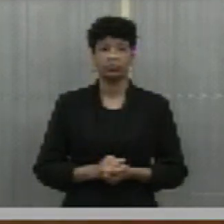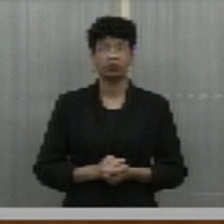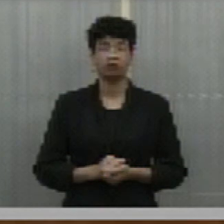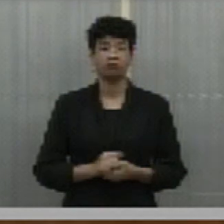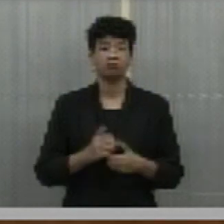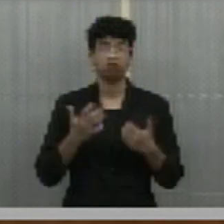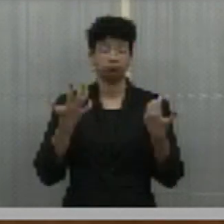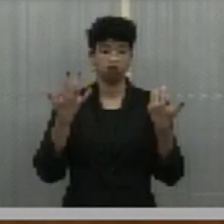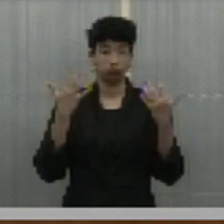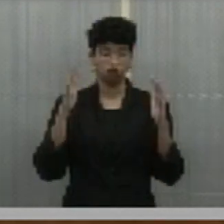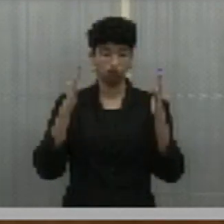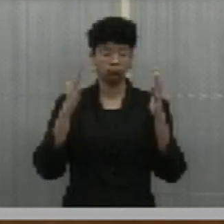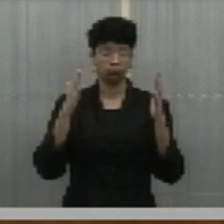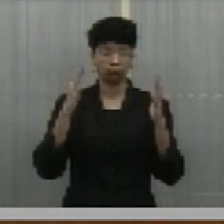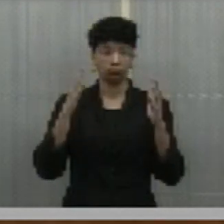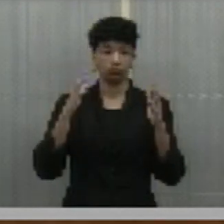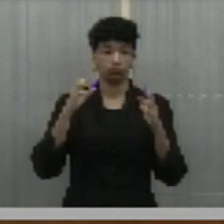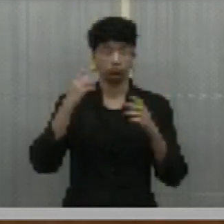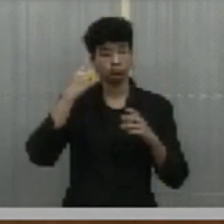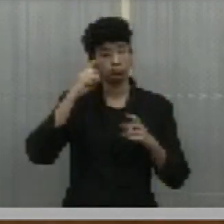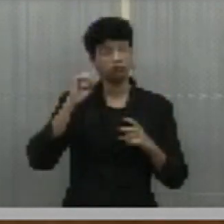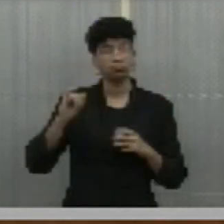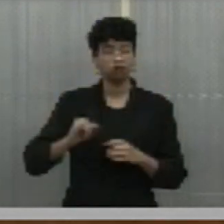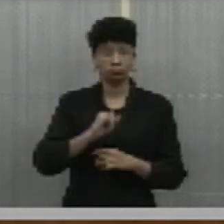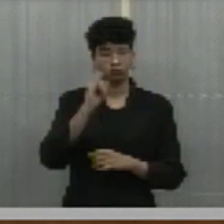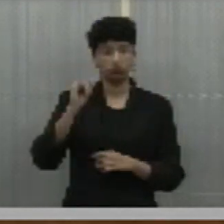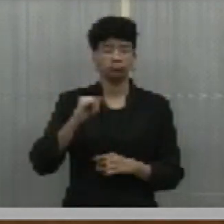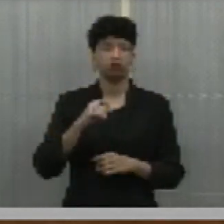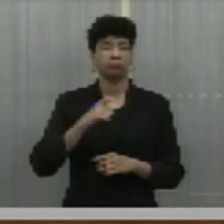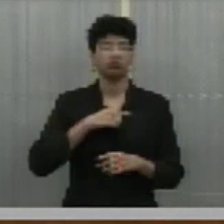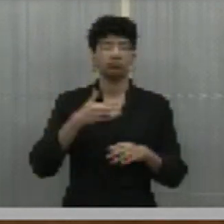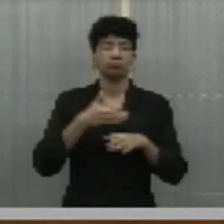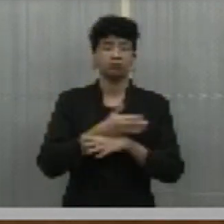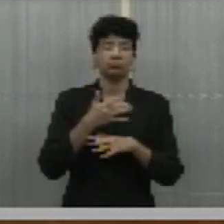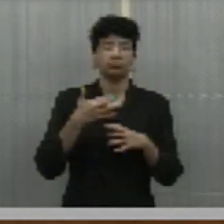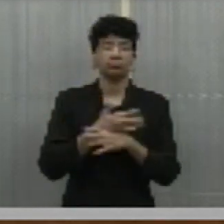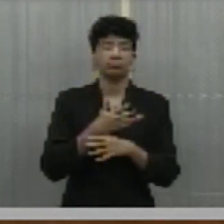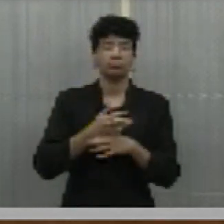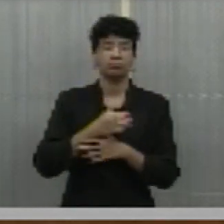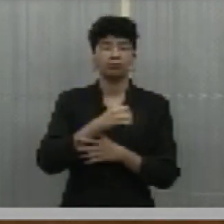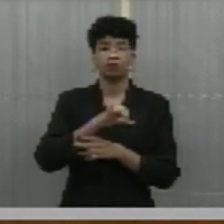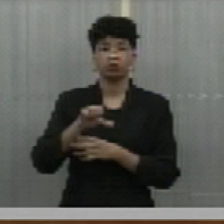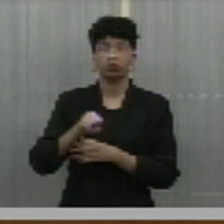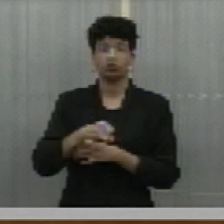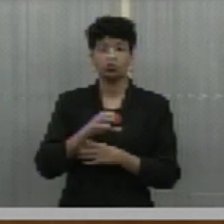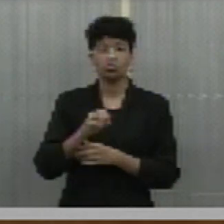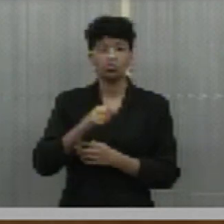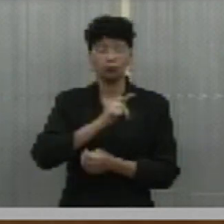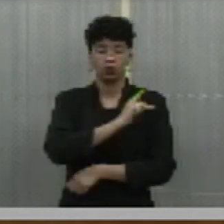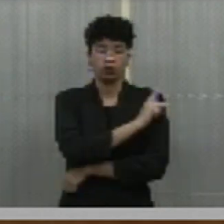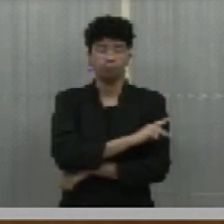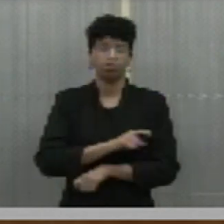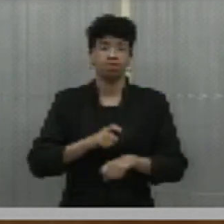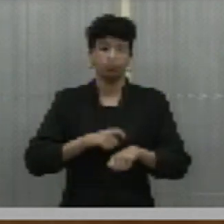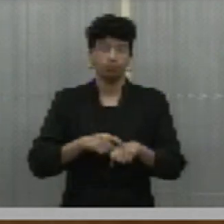expressiva data. E estivemos na minha querida cidade natal, São João do Piauí, momento em que também